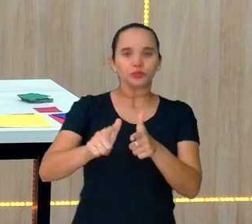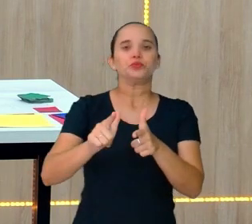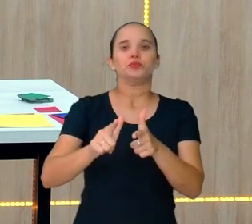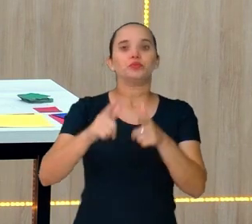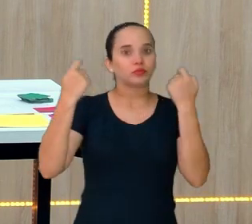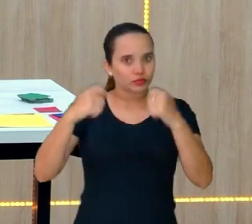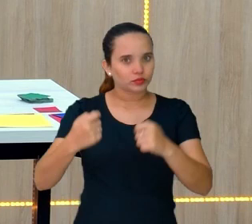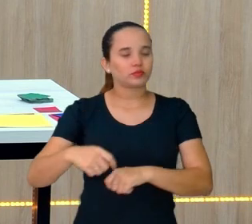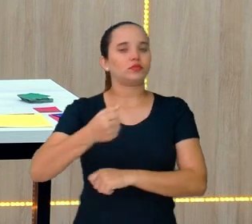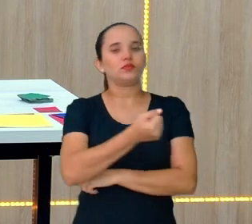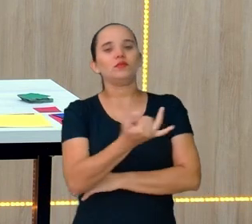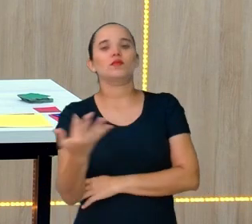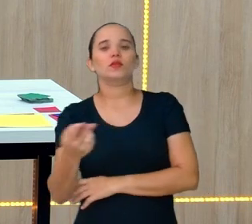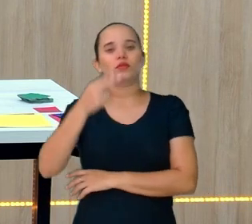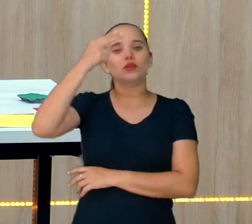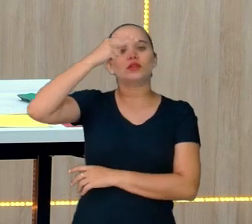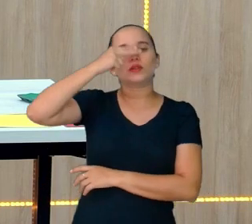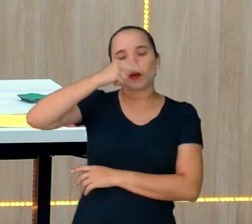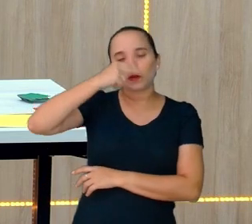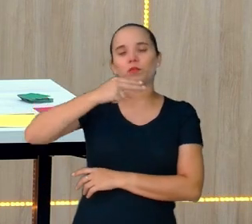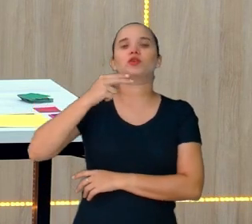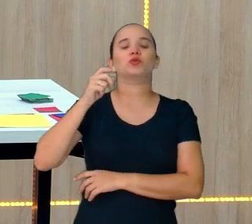quantidades iguais em matemática.